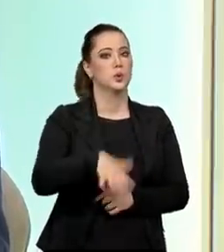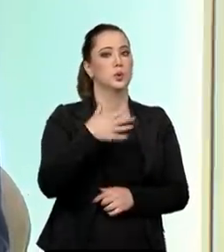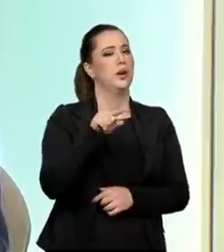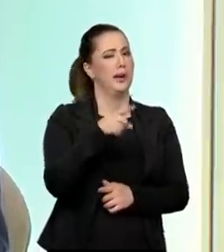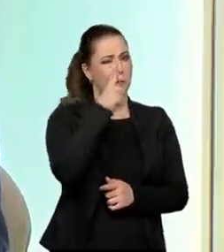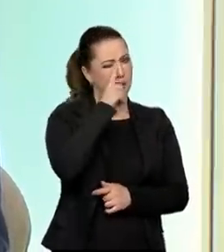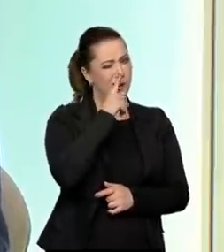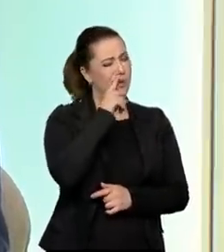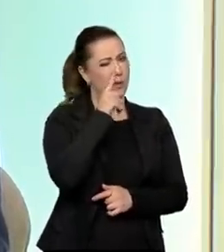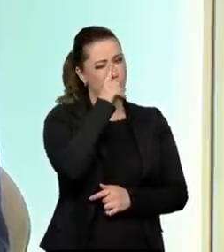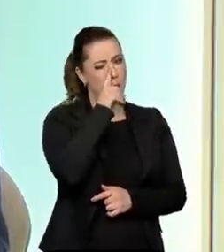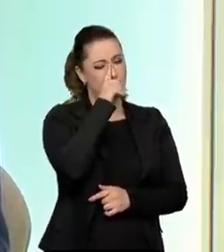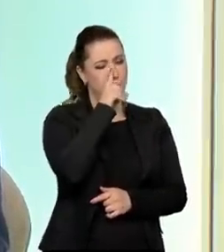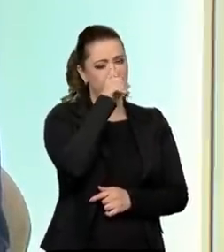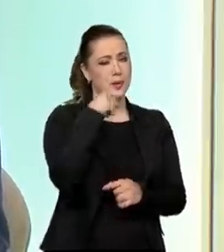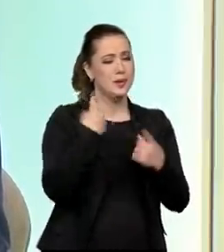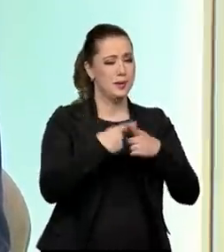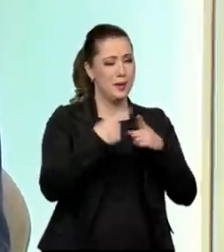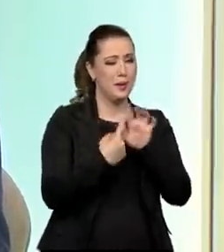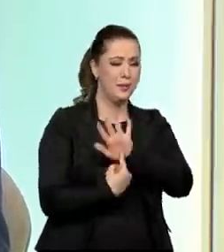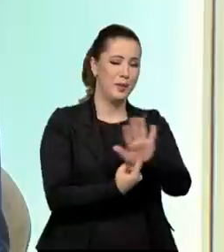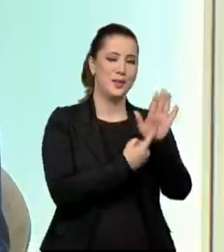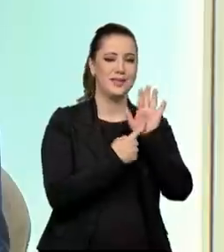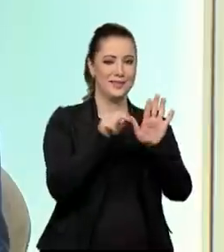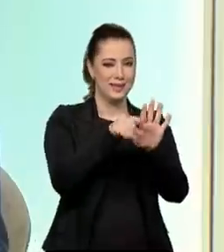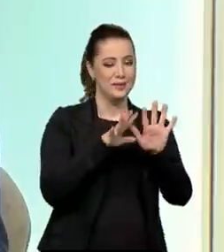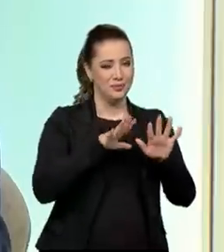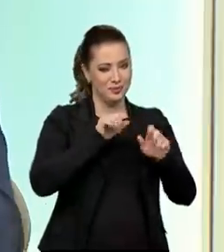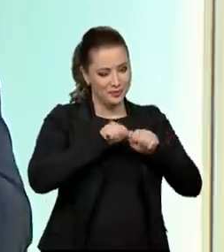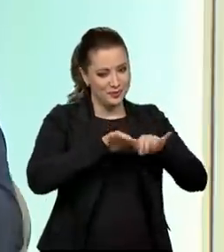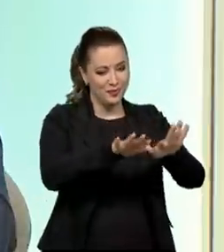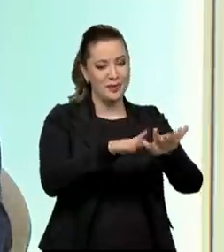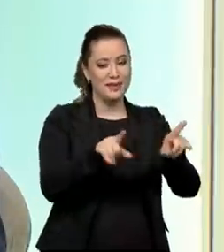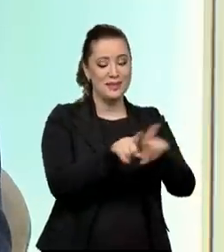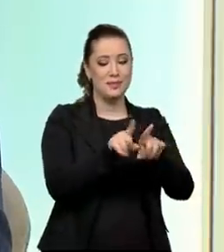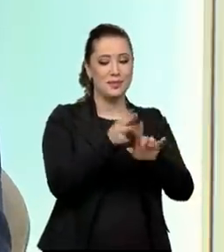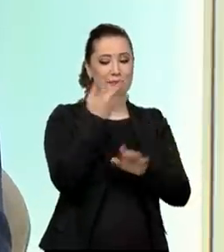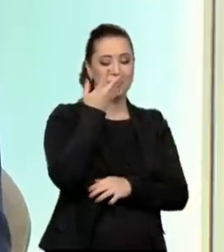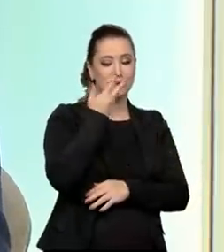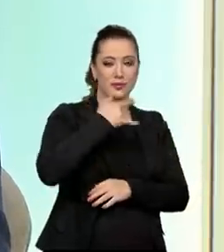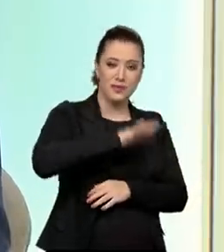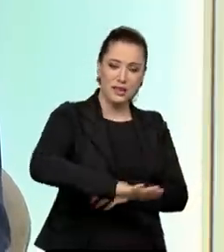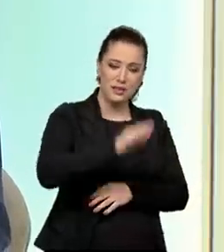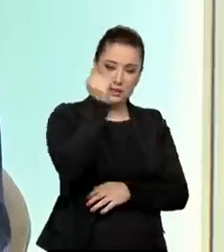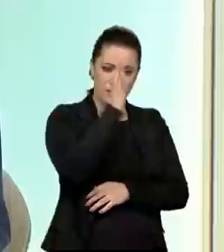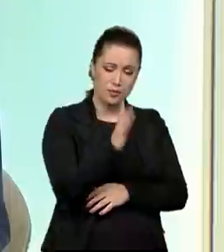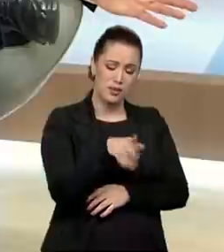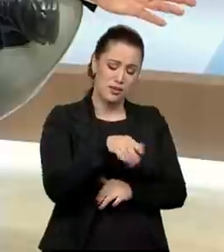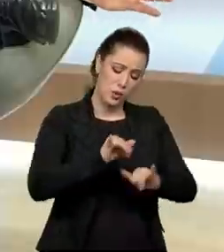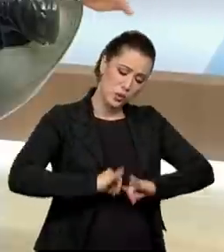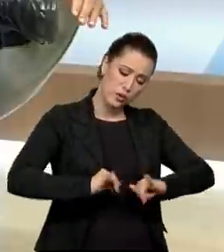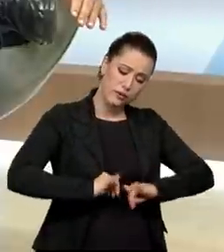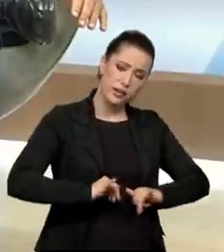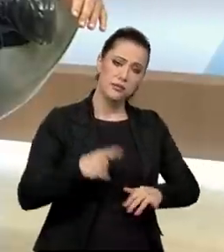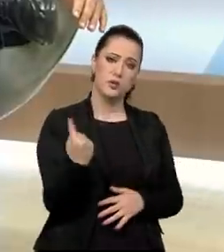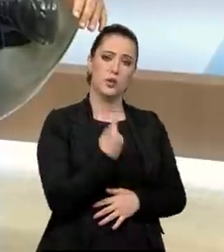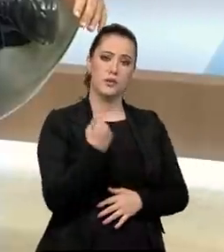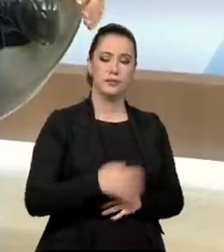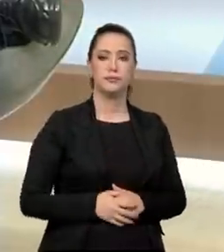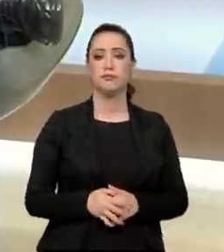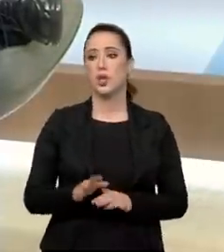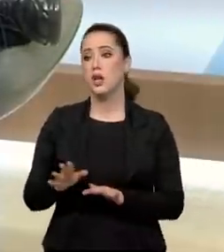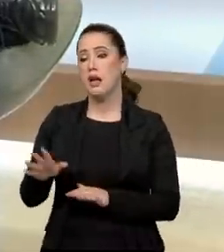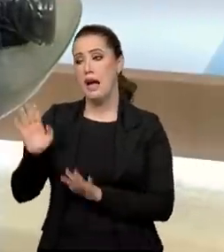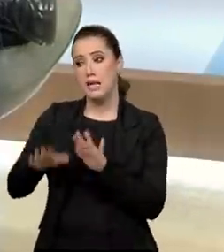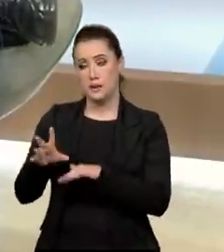porque isso mostra que na pandemia a criança brasileira está sofrendo sozinha. Que eram os professores em sala de aula,